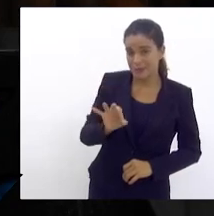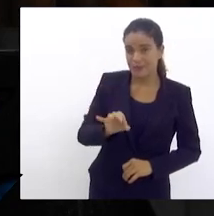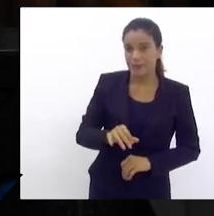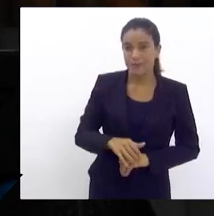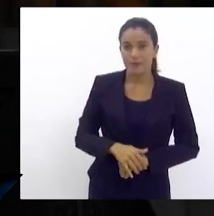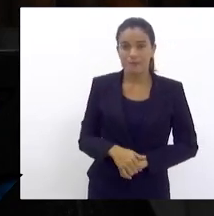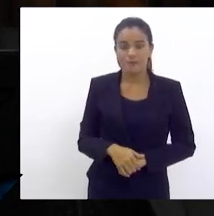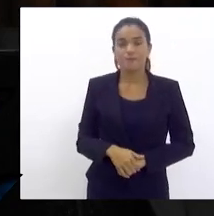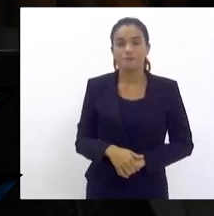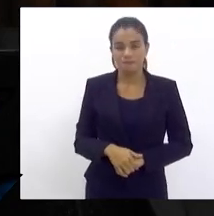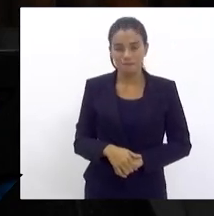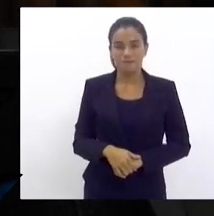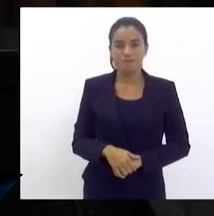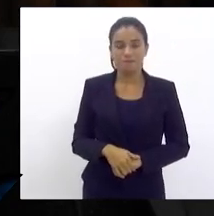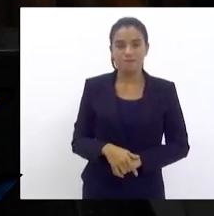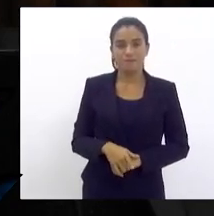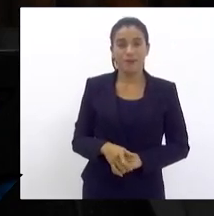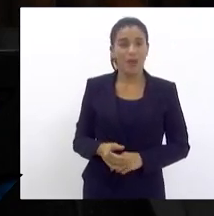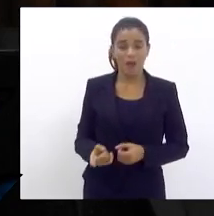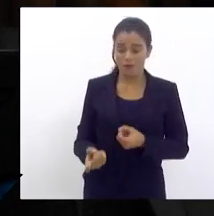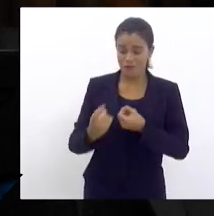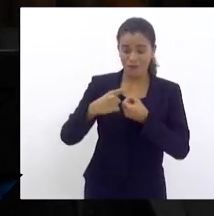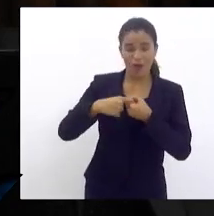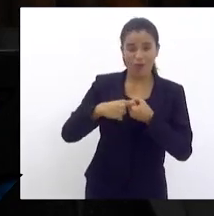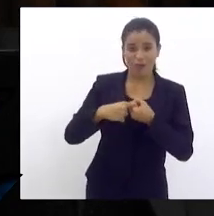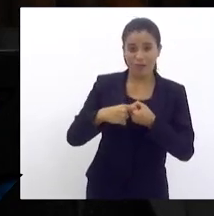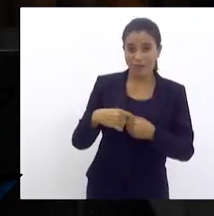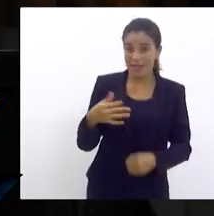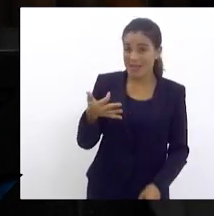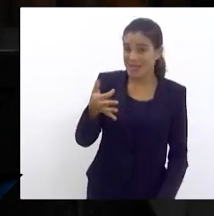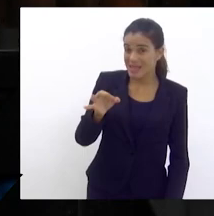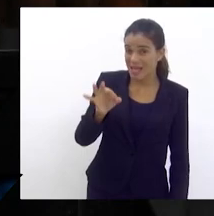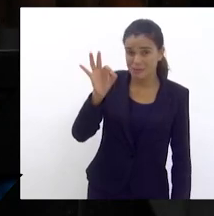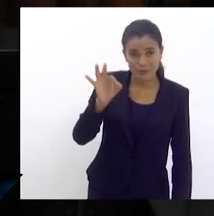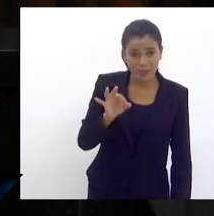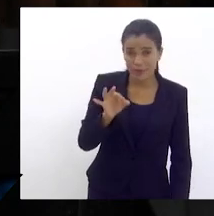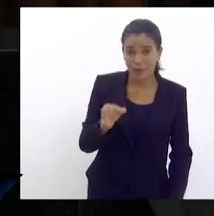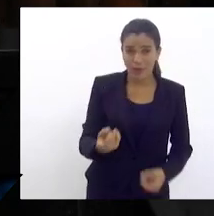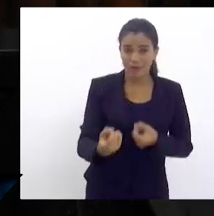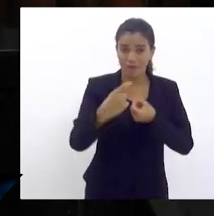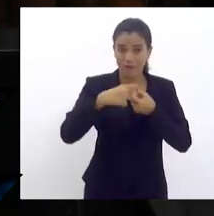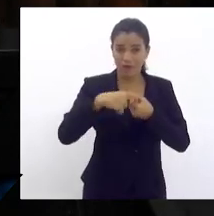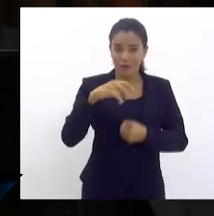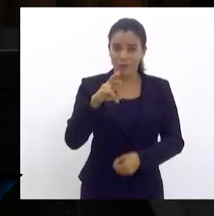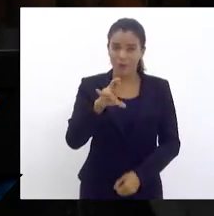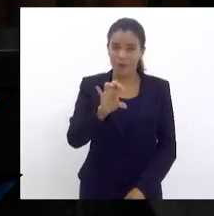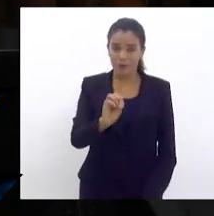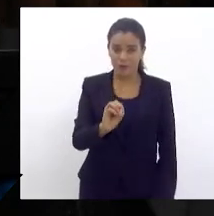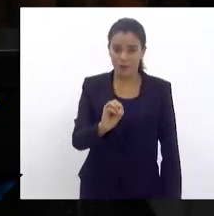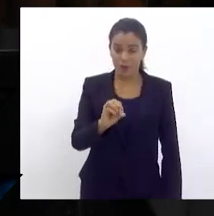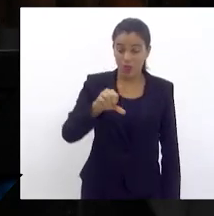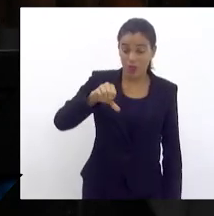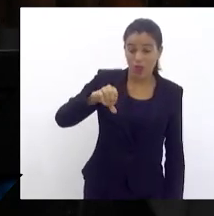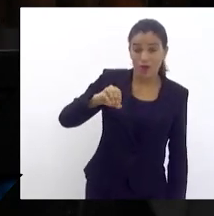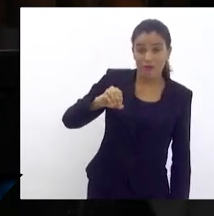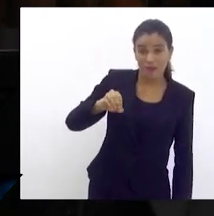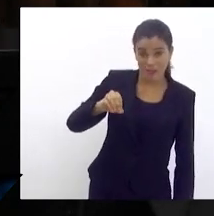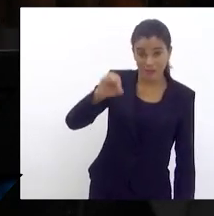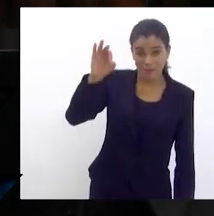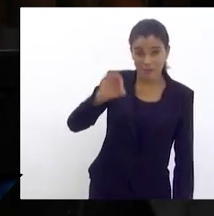do Estado é que retorna. 10%, 90%